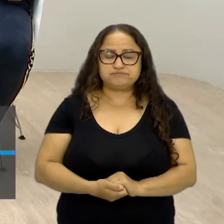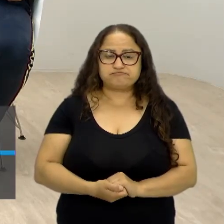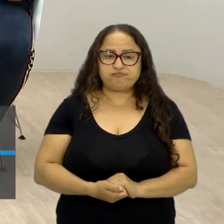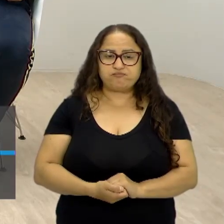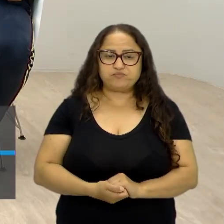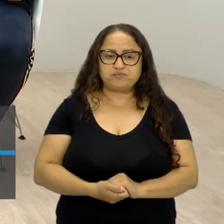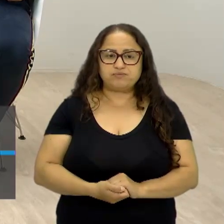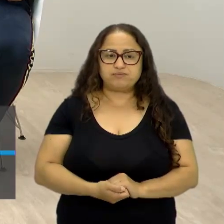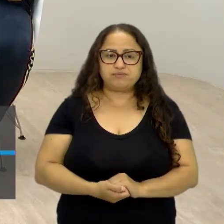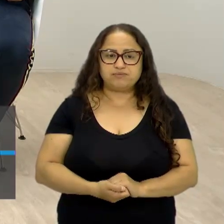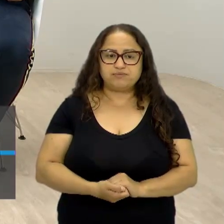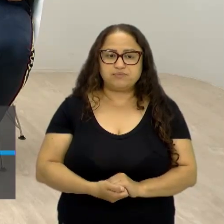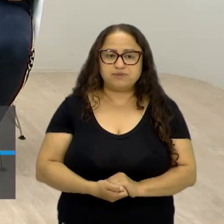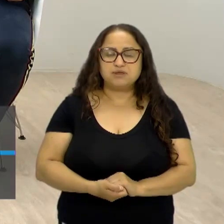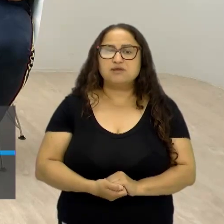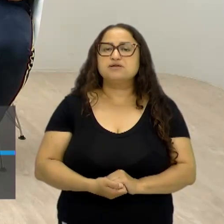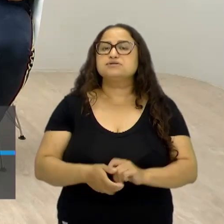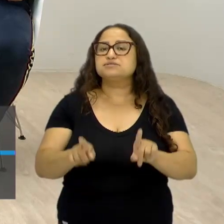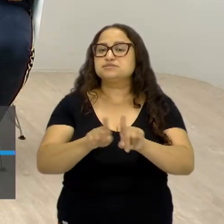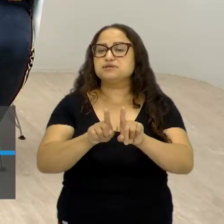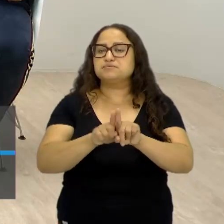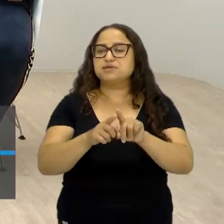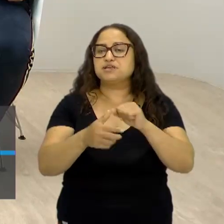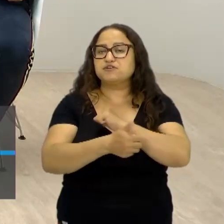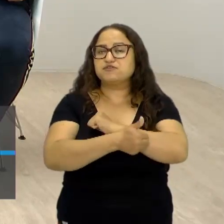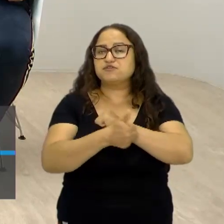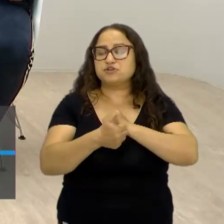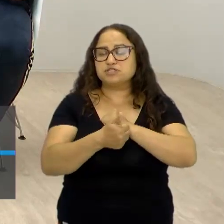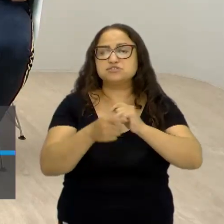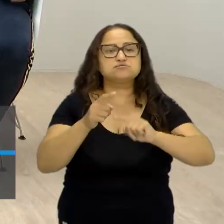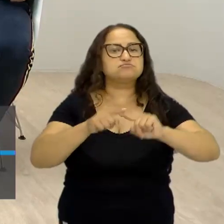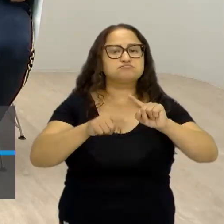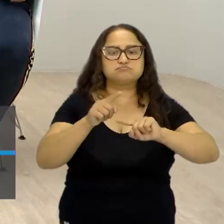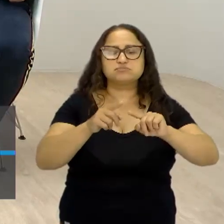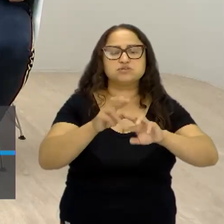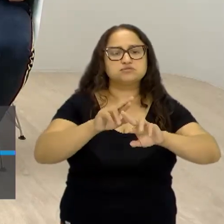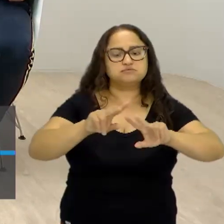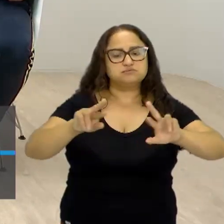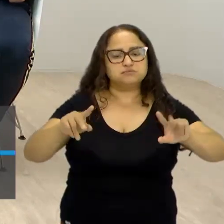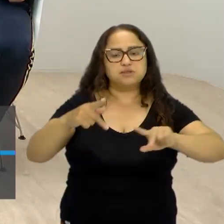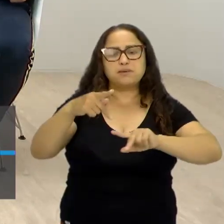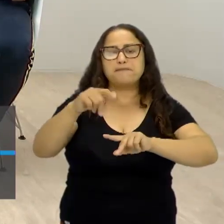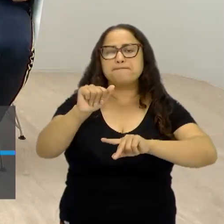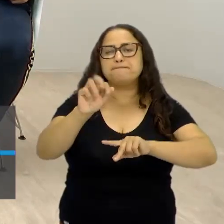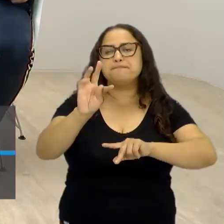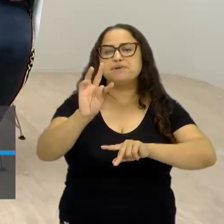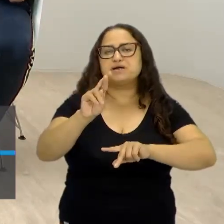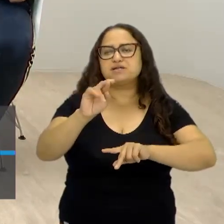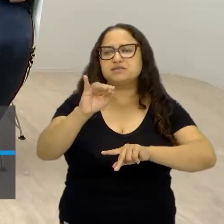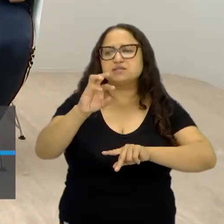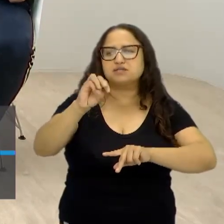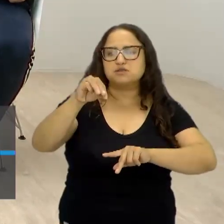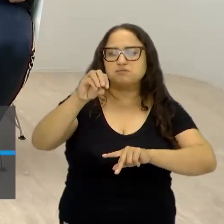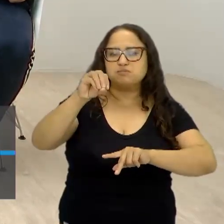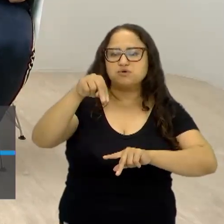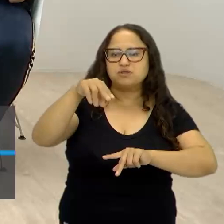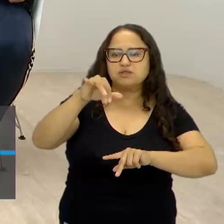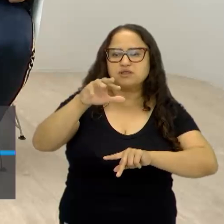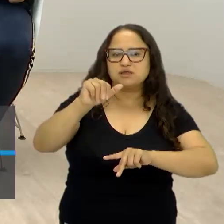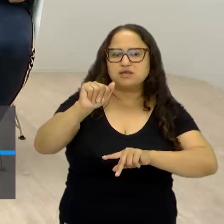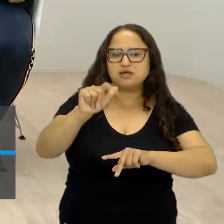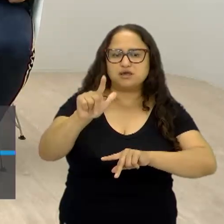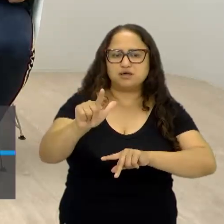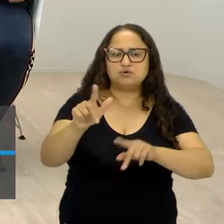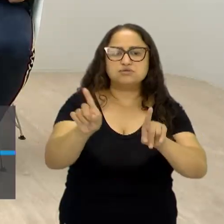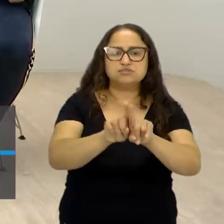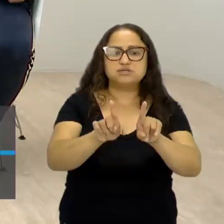já falei patrimonial? Patrimonial, bom, são muitos nomes para as violências, mas... violência social, essa é uma